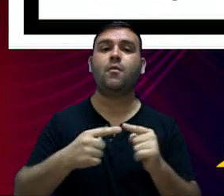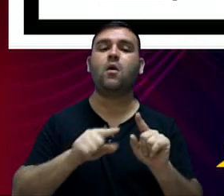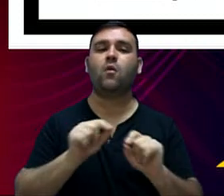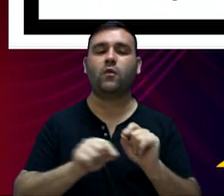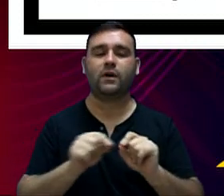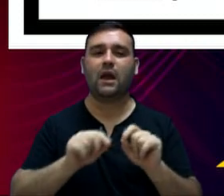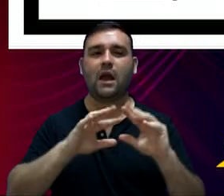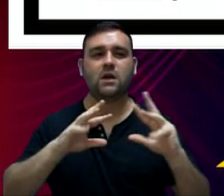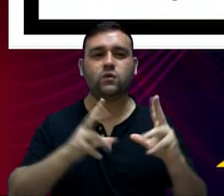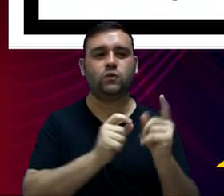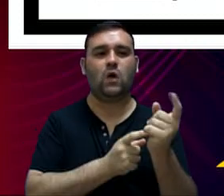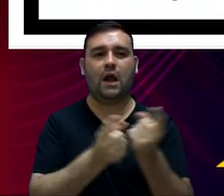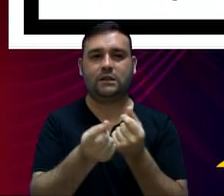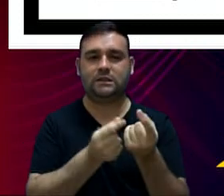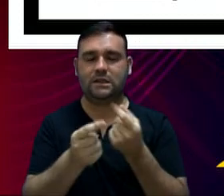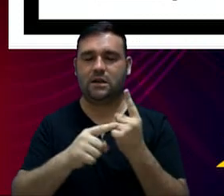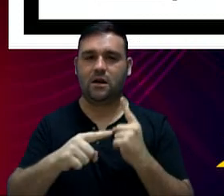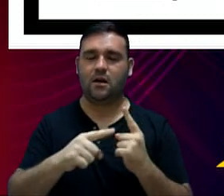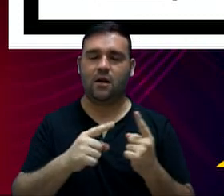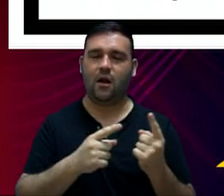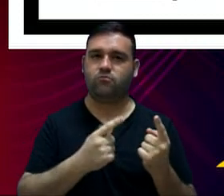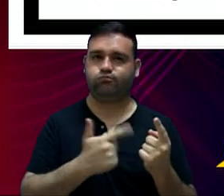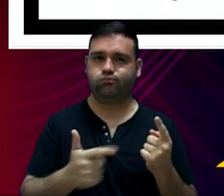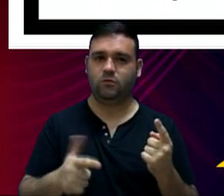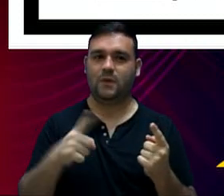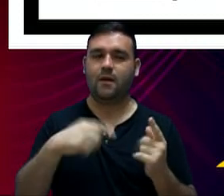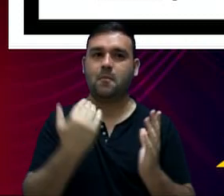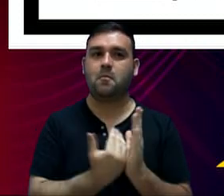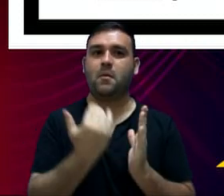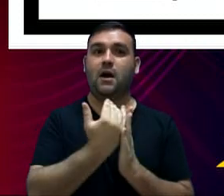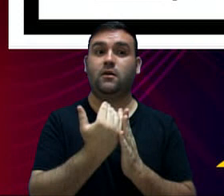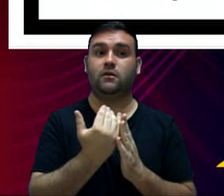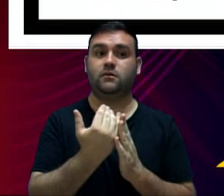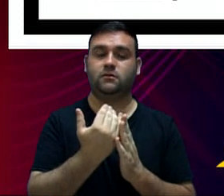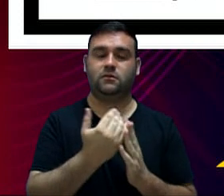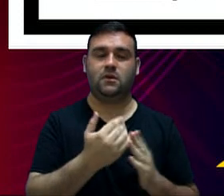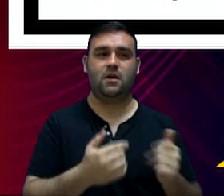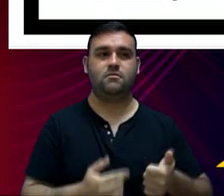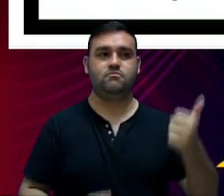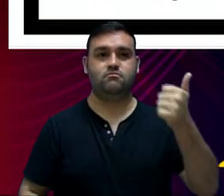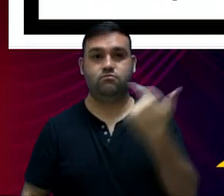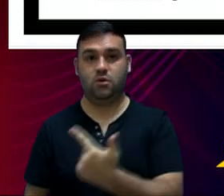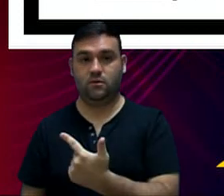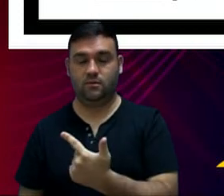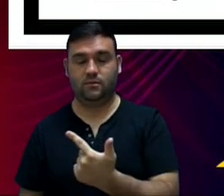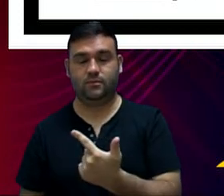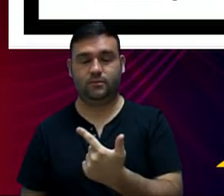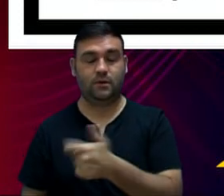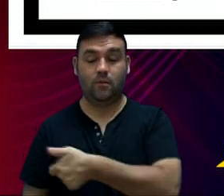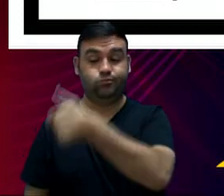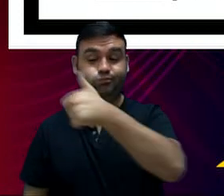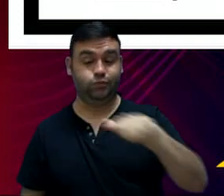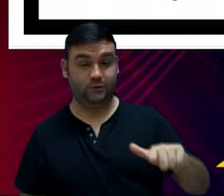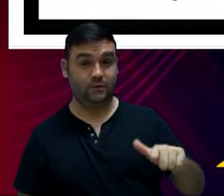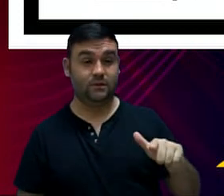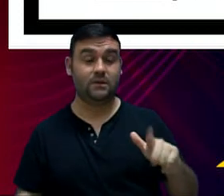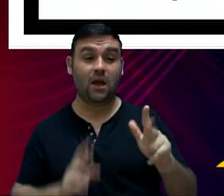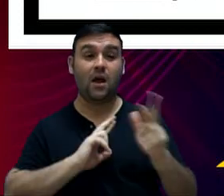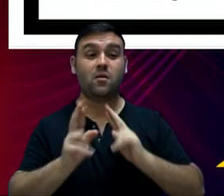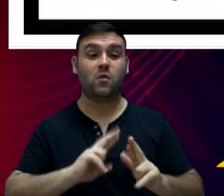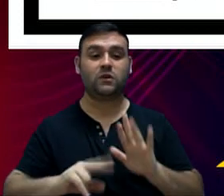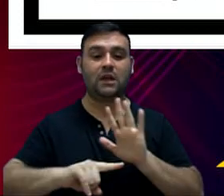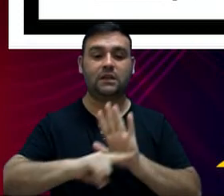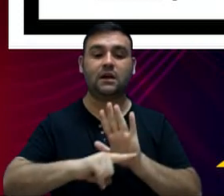que as receitas não financeiras foram maiores que as despesas não financeiras também. O resultado primário